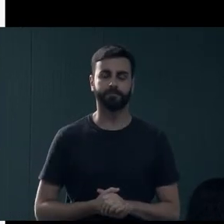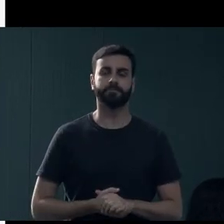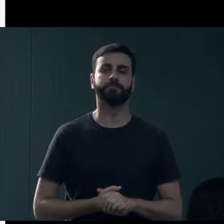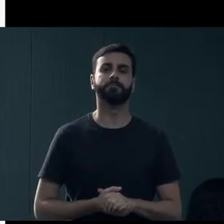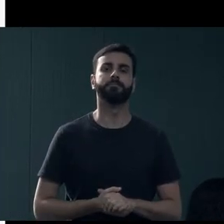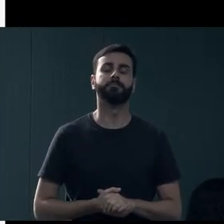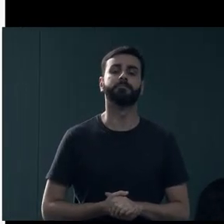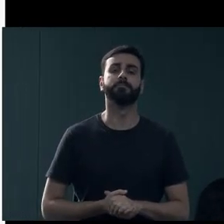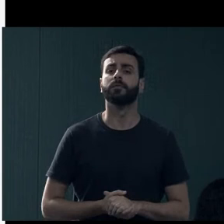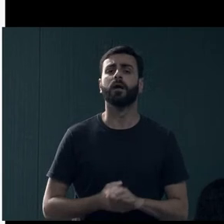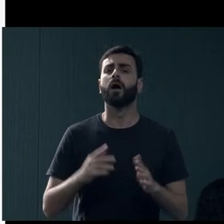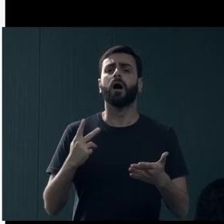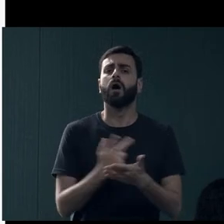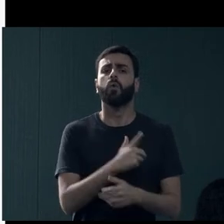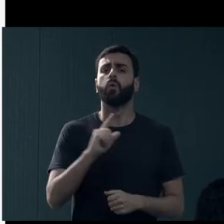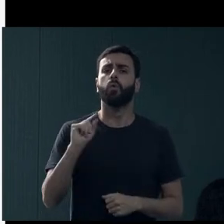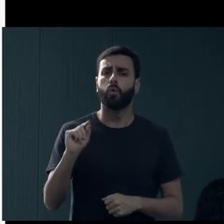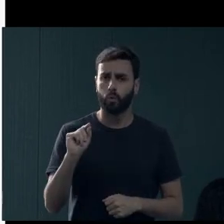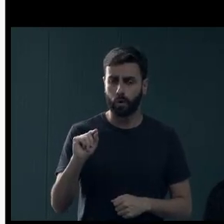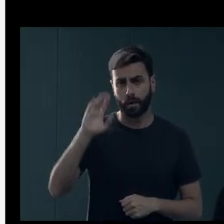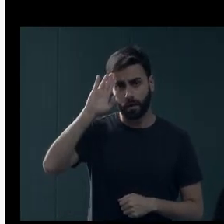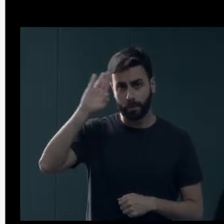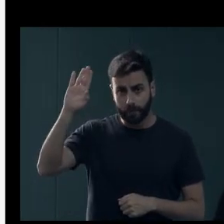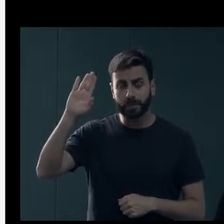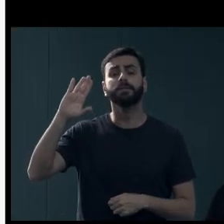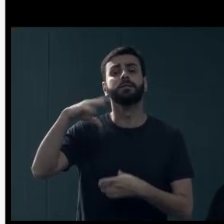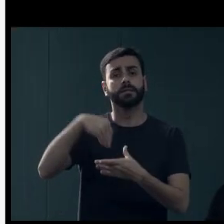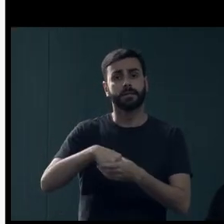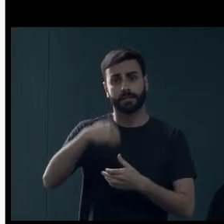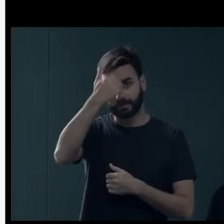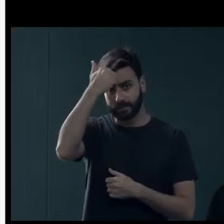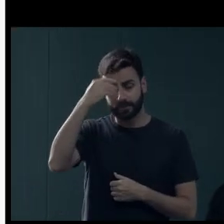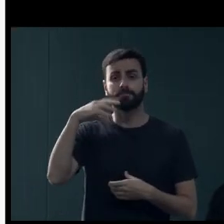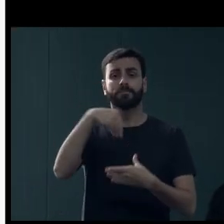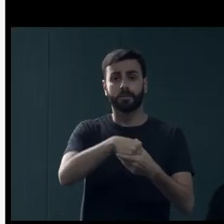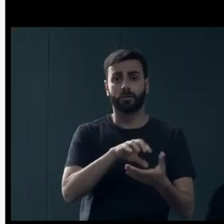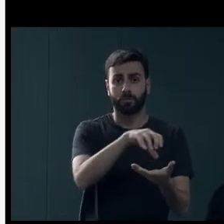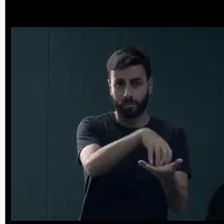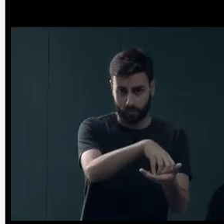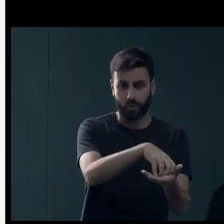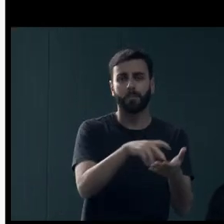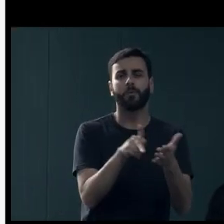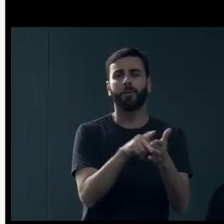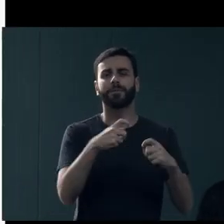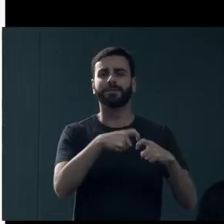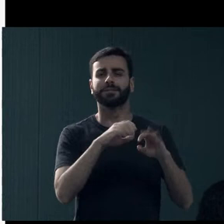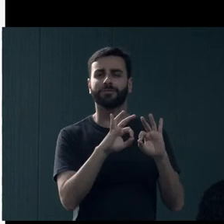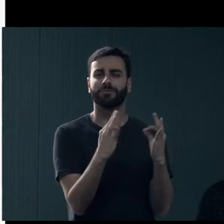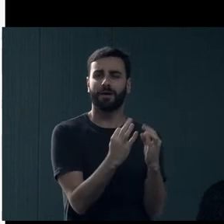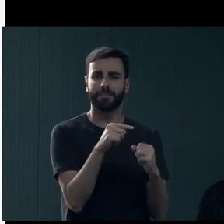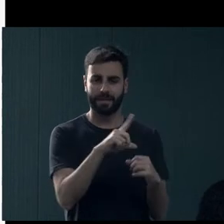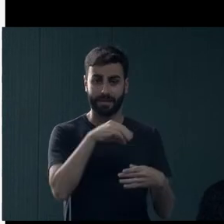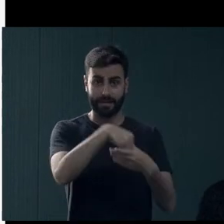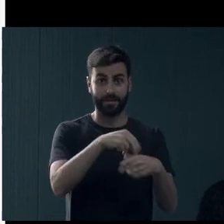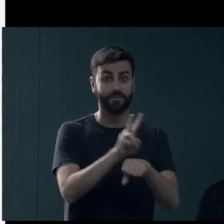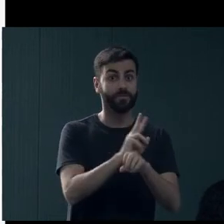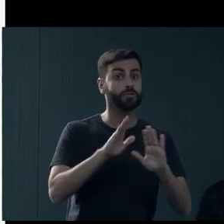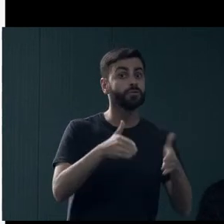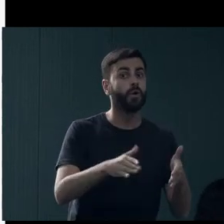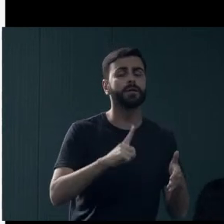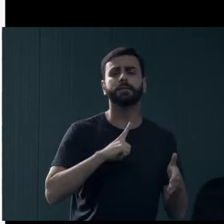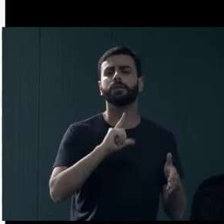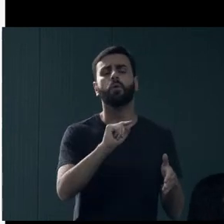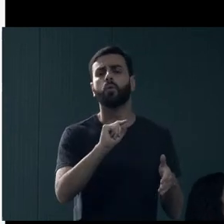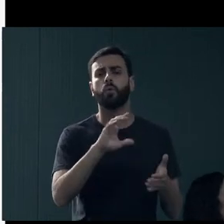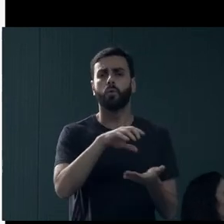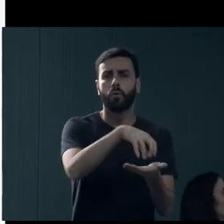o que nós temos? Nós temos como apoio as ações de saúde mental as unidades de saúde da família. Então, aqui na cidade de Viçosa, por exemplo, nós temos